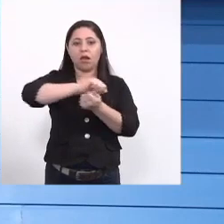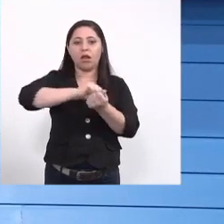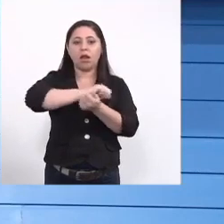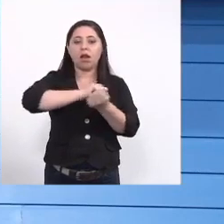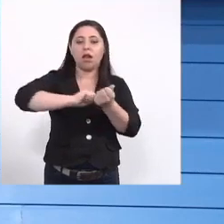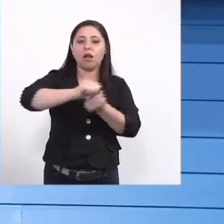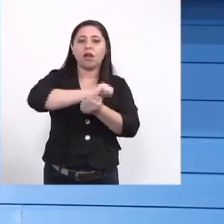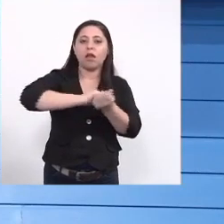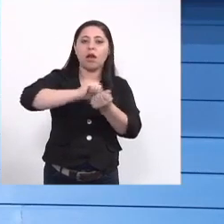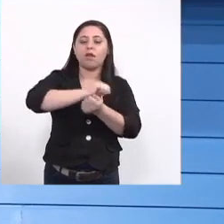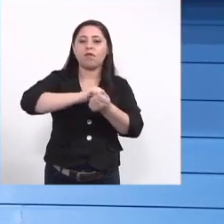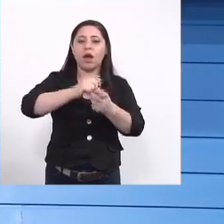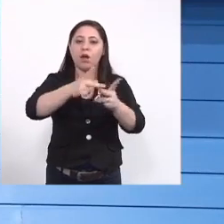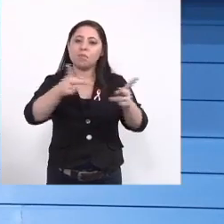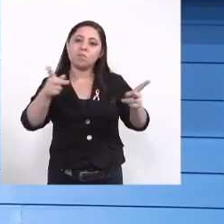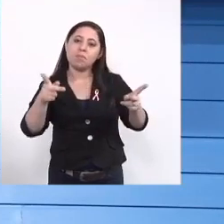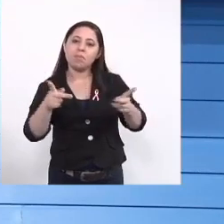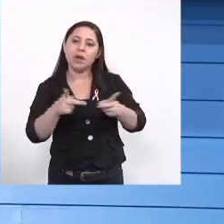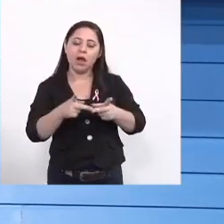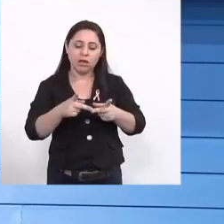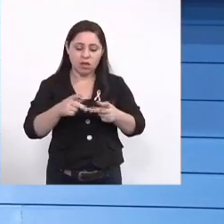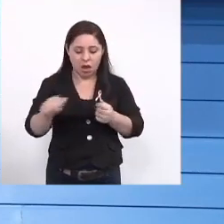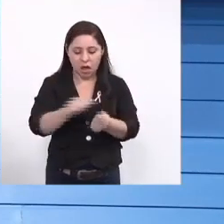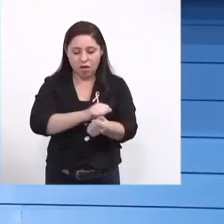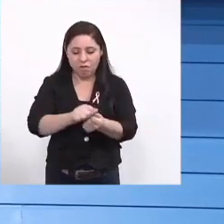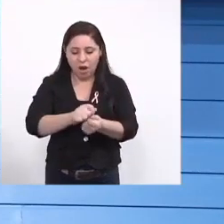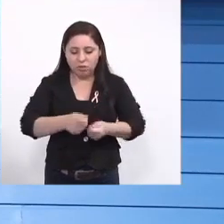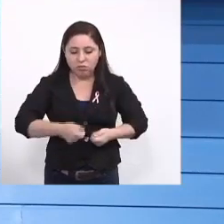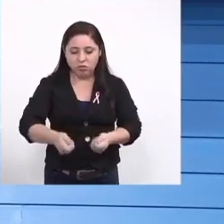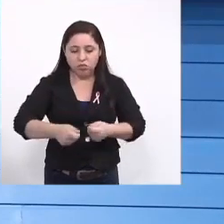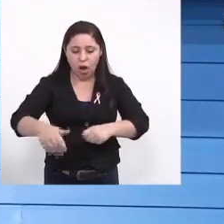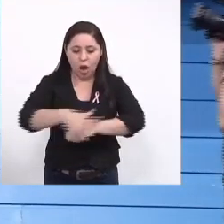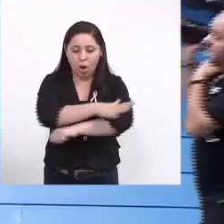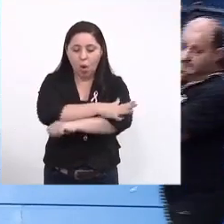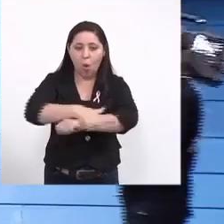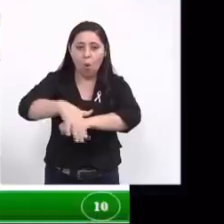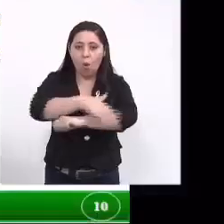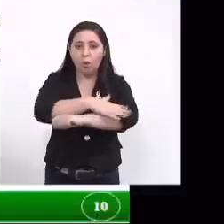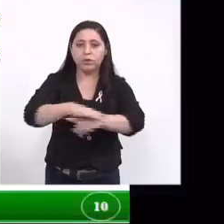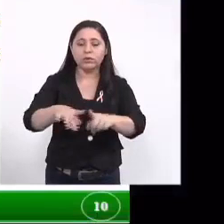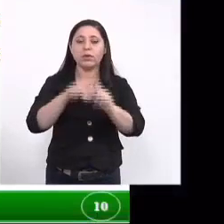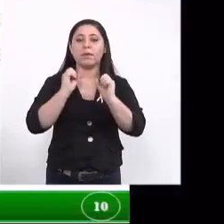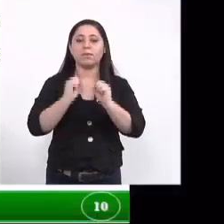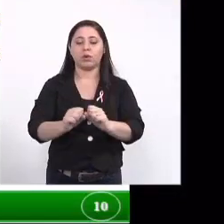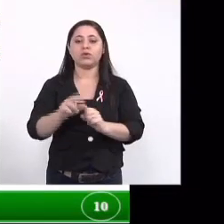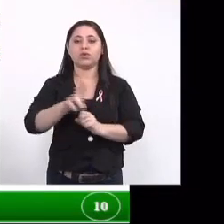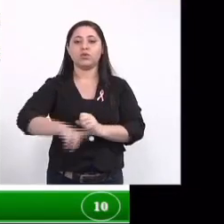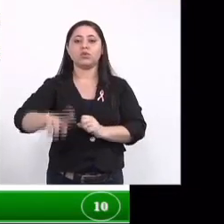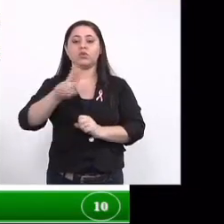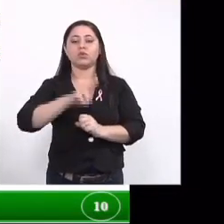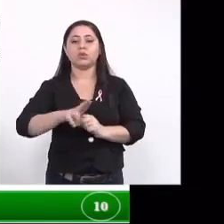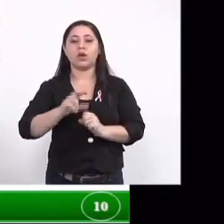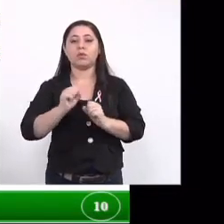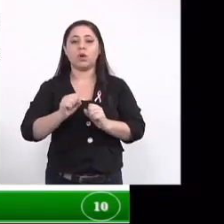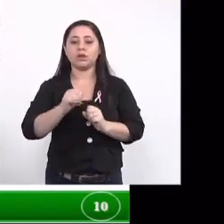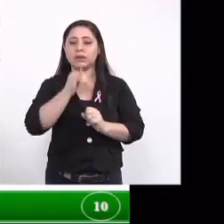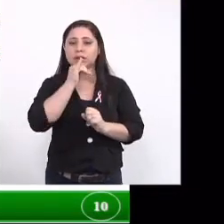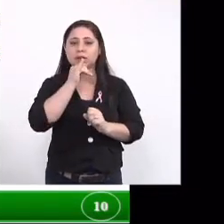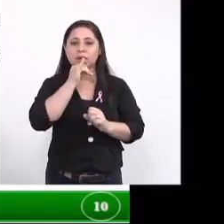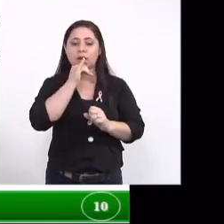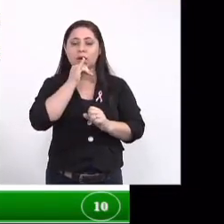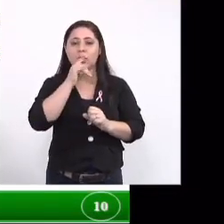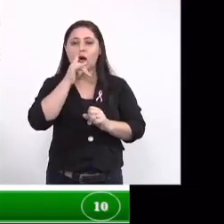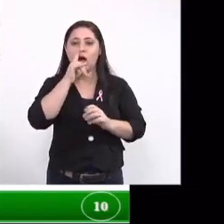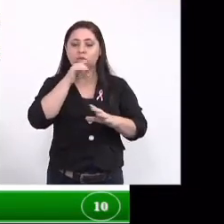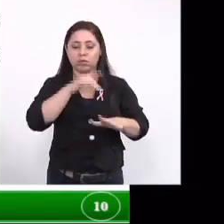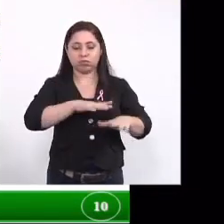utilizar para lavar louça lavar a calçada e que esse produto pode por um acaso chegar até uma poça d'água ou até